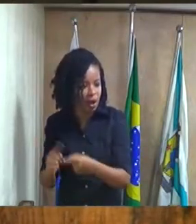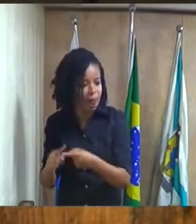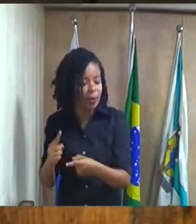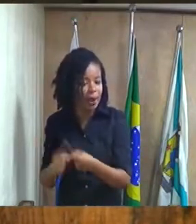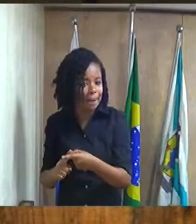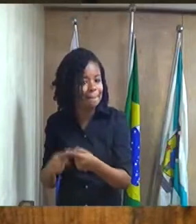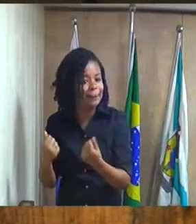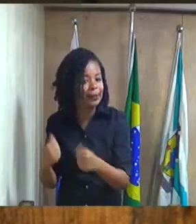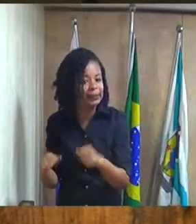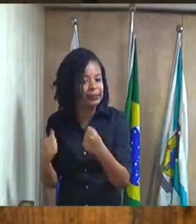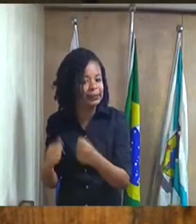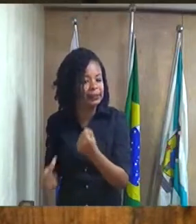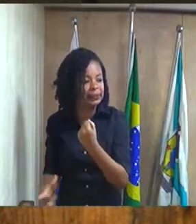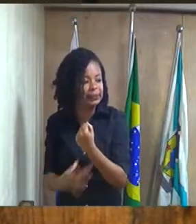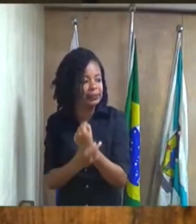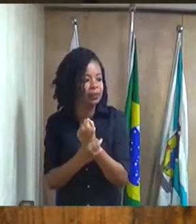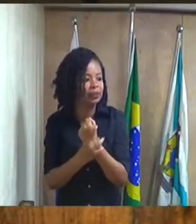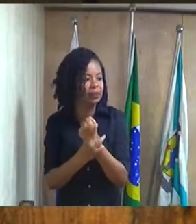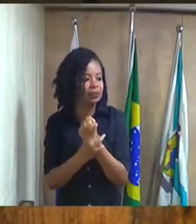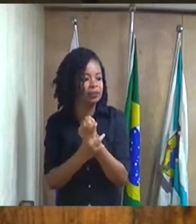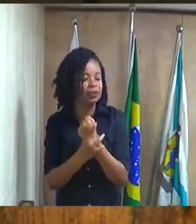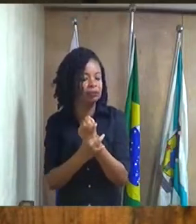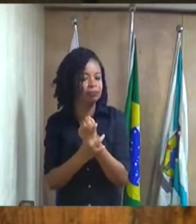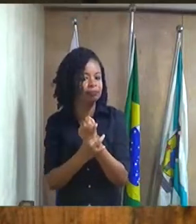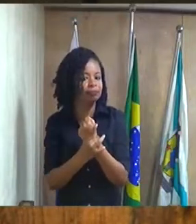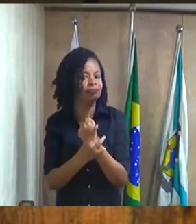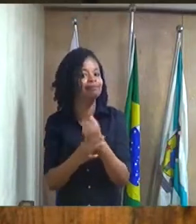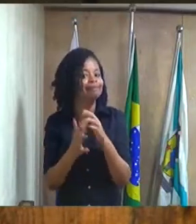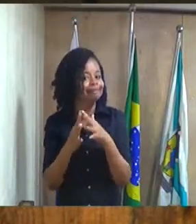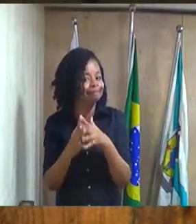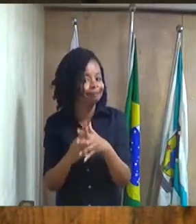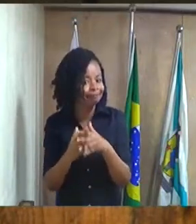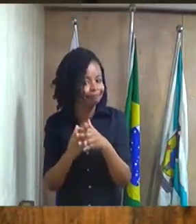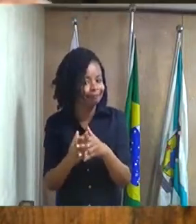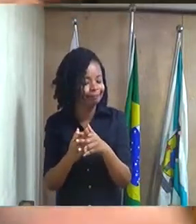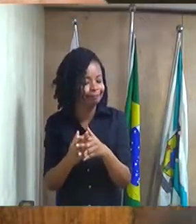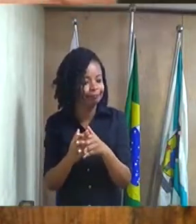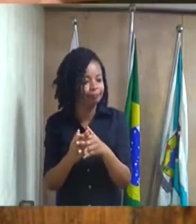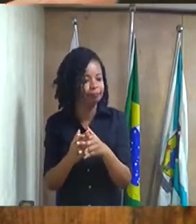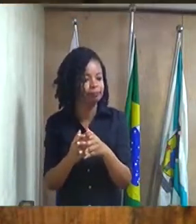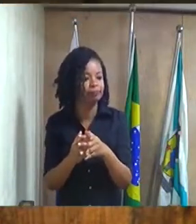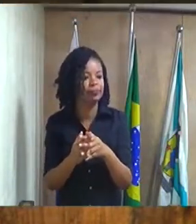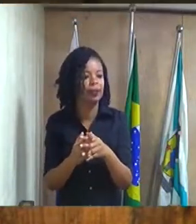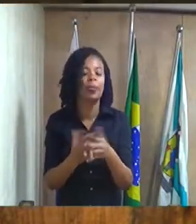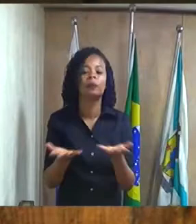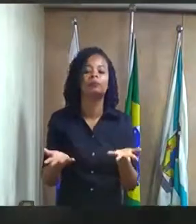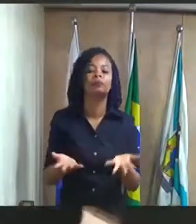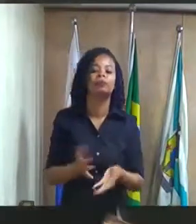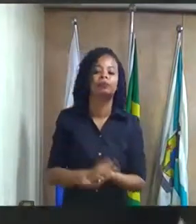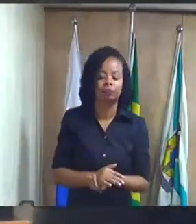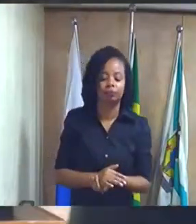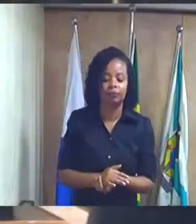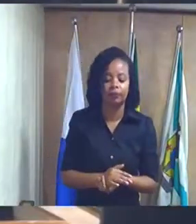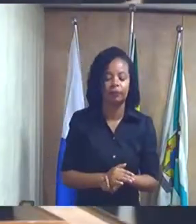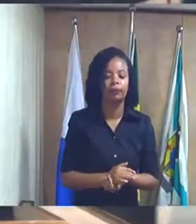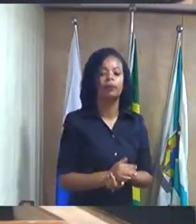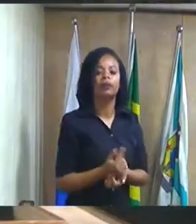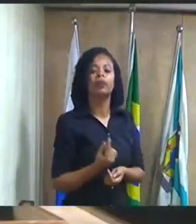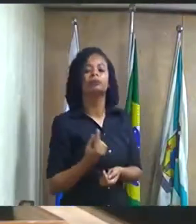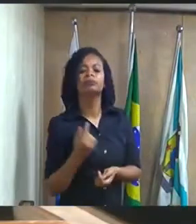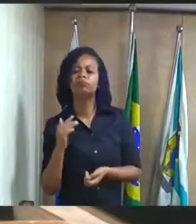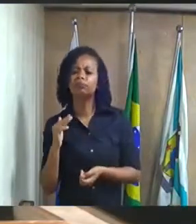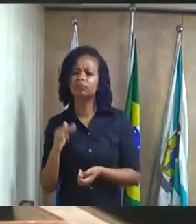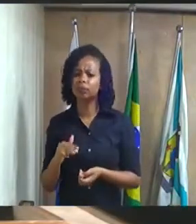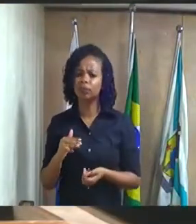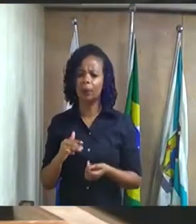segurança é complicado entendeu eu não gostaria nem de só um minutinho vereador vossa